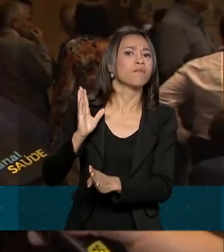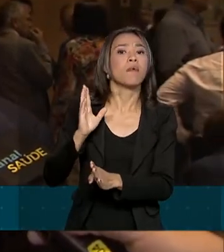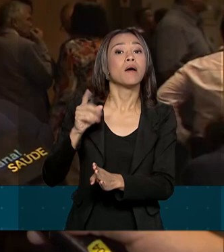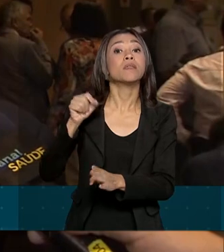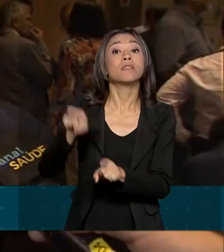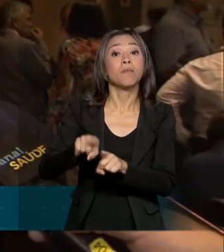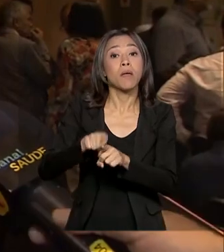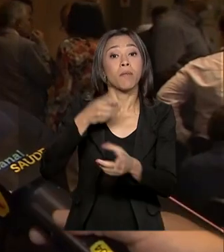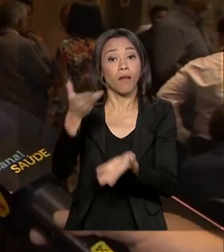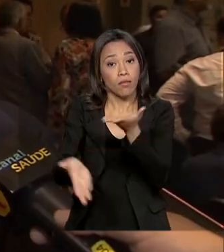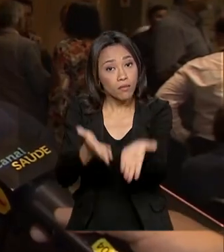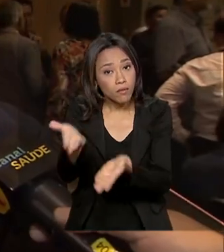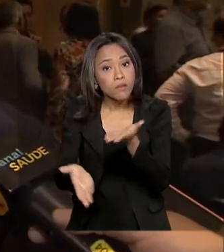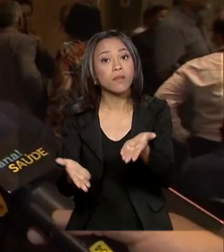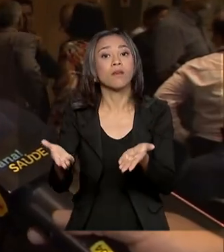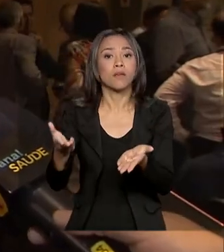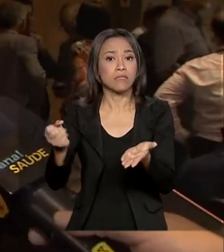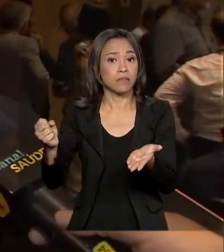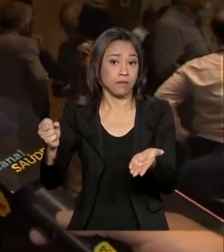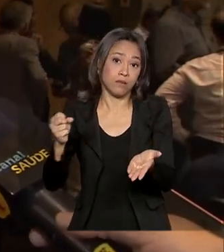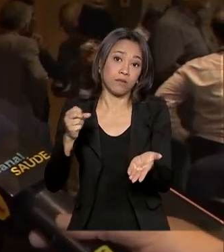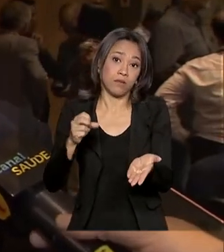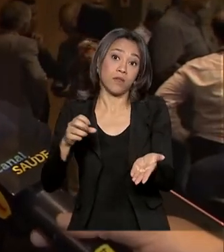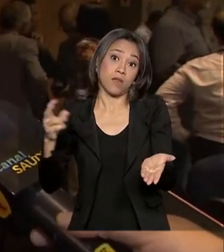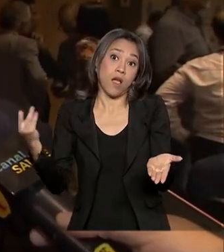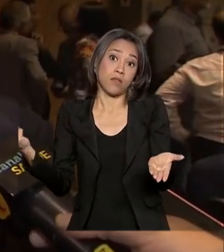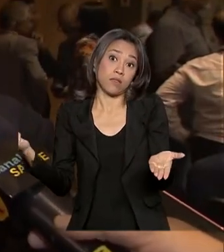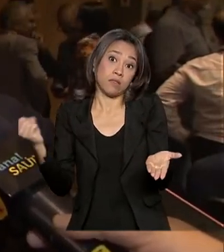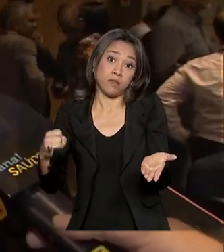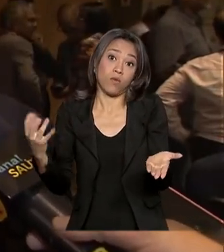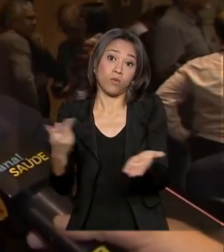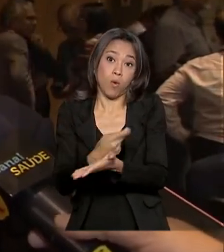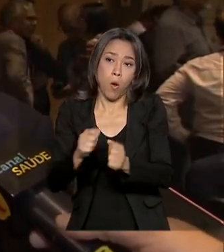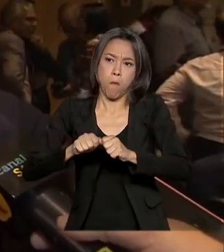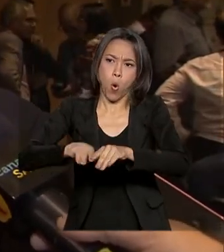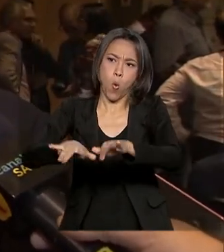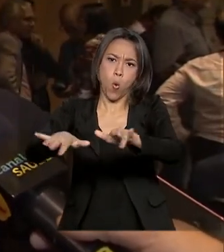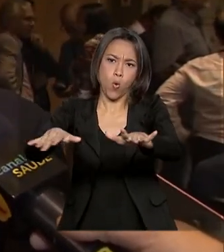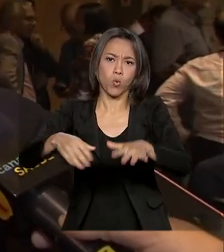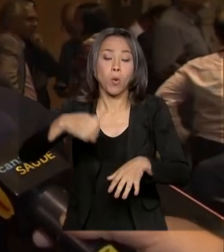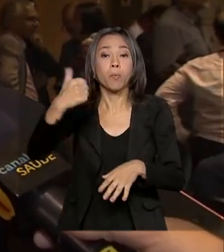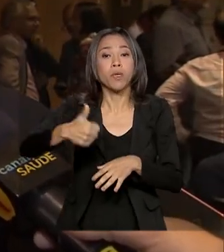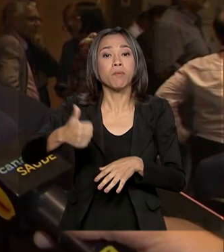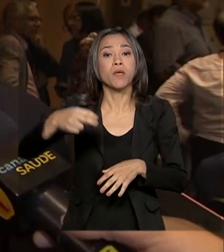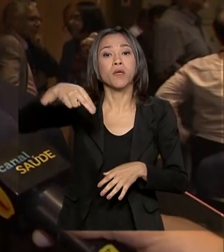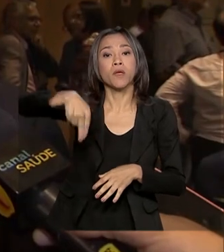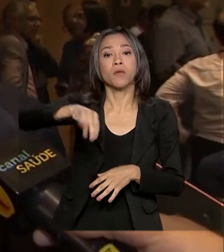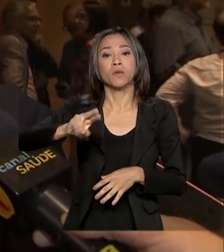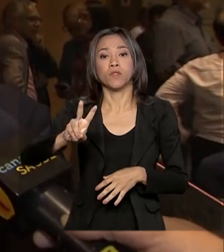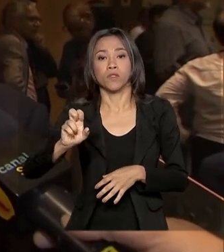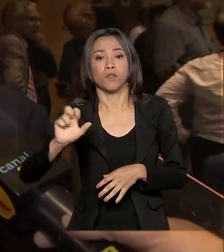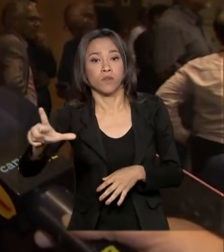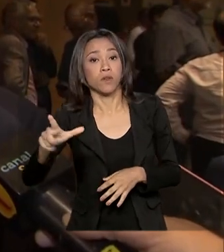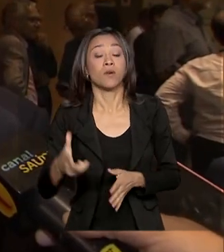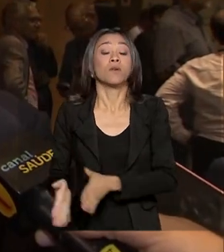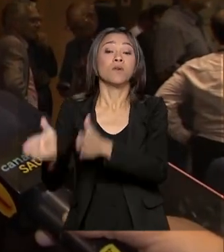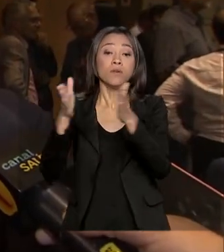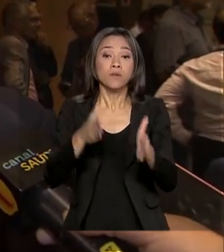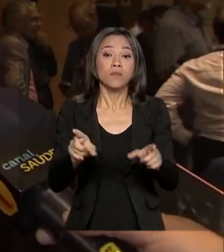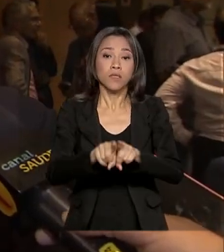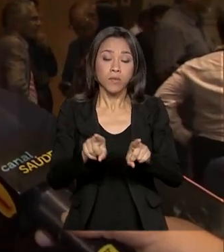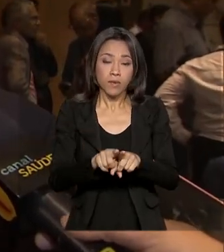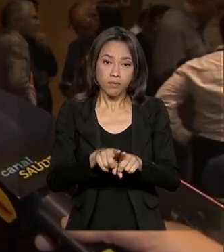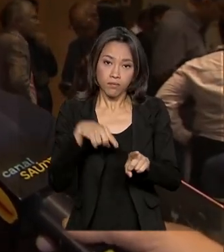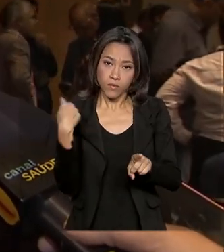atender o surto no primeiro nível. Estamos com um plano para amplificar a ampliação